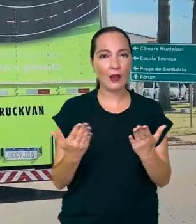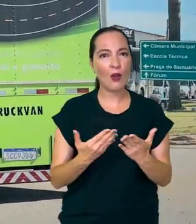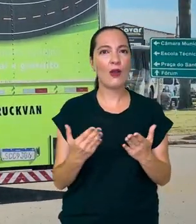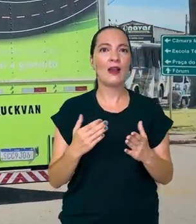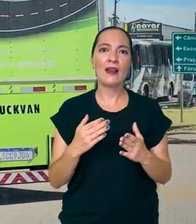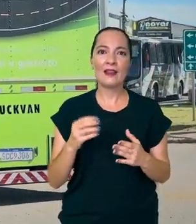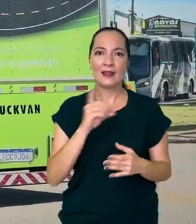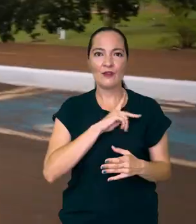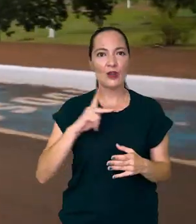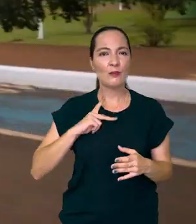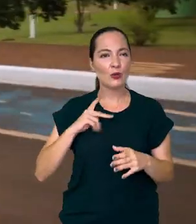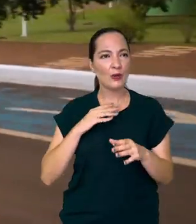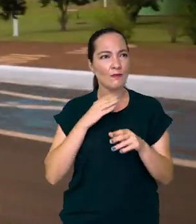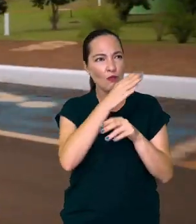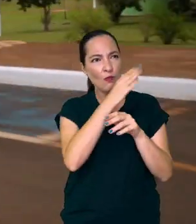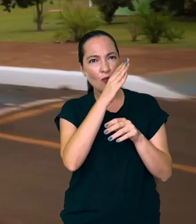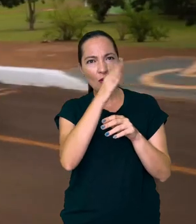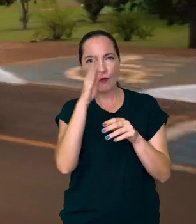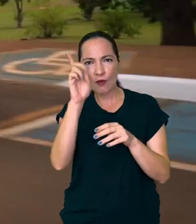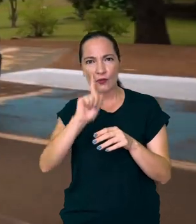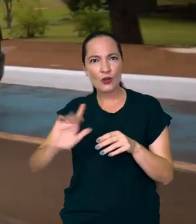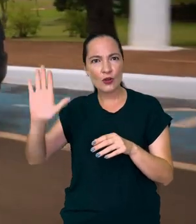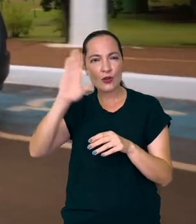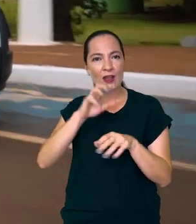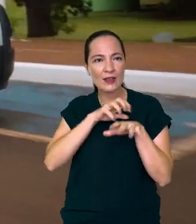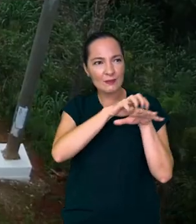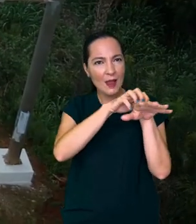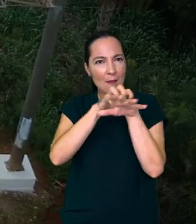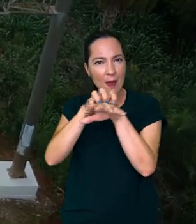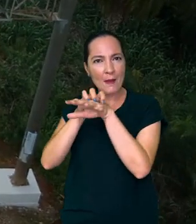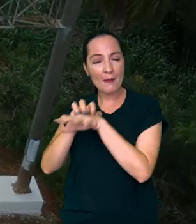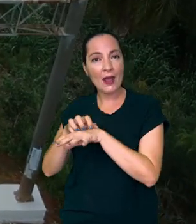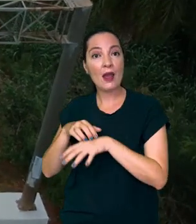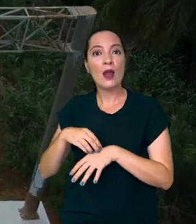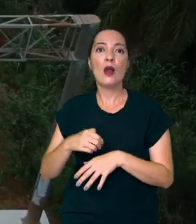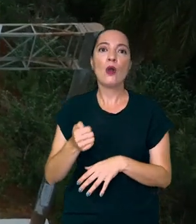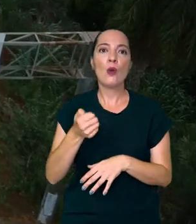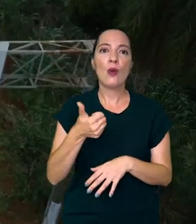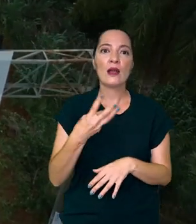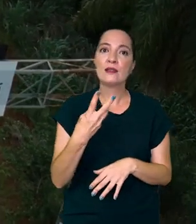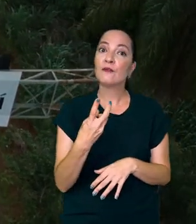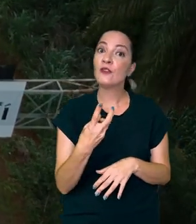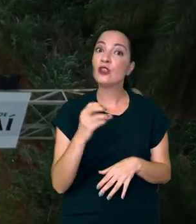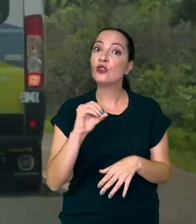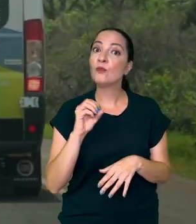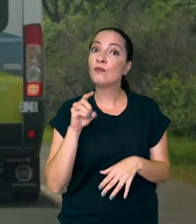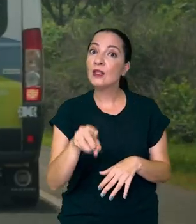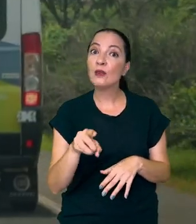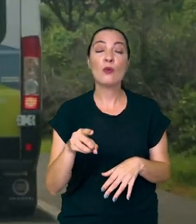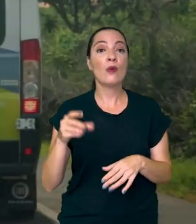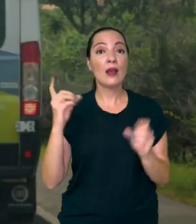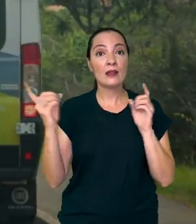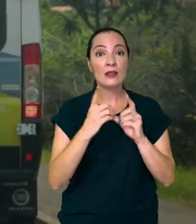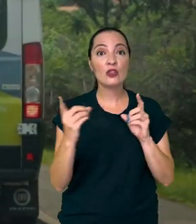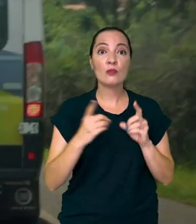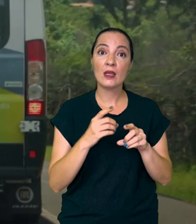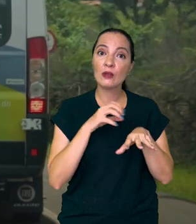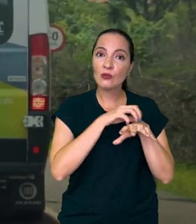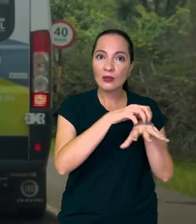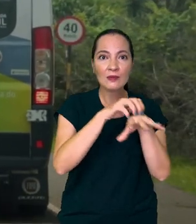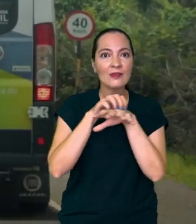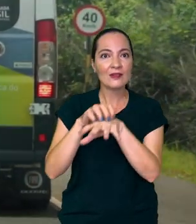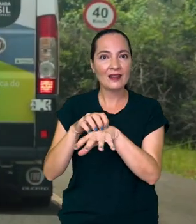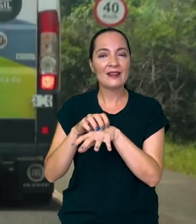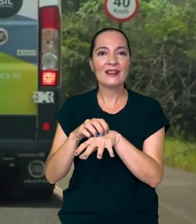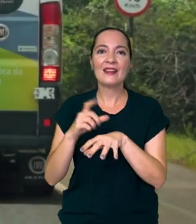quatro cantos de Goiás, levando serviços à população. Foram quase 20 mil atendimentos itinerantes realizados